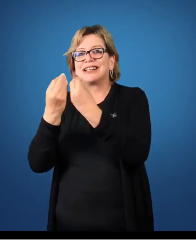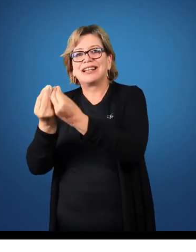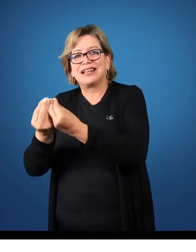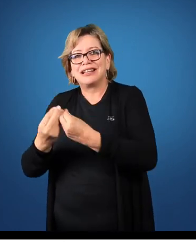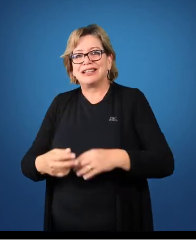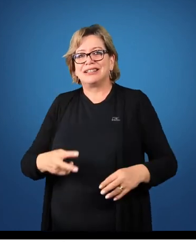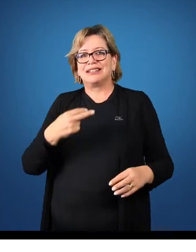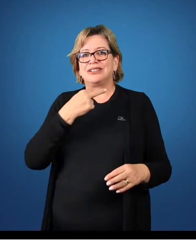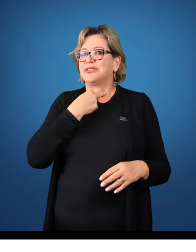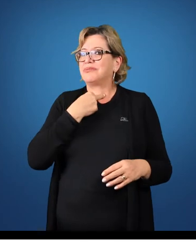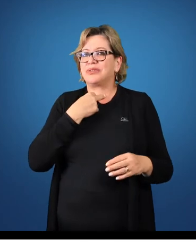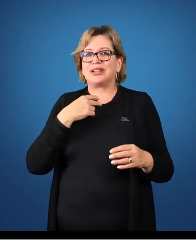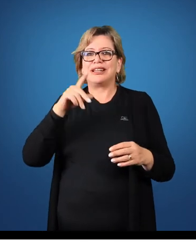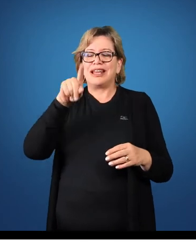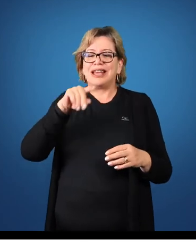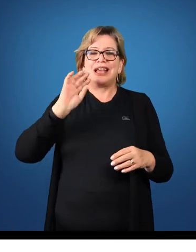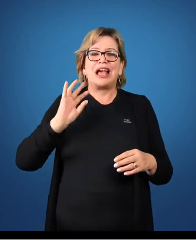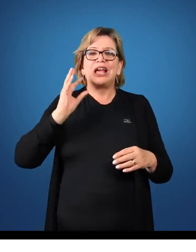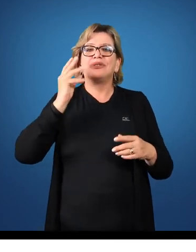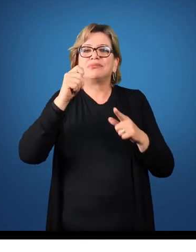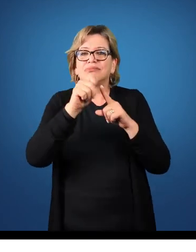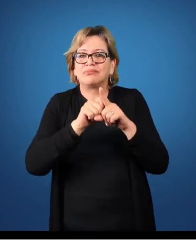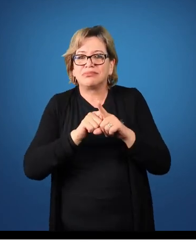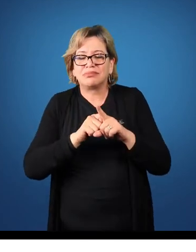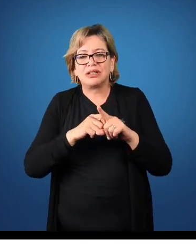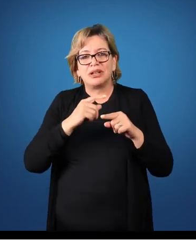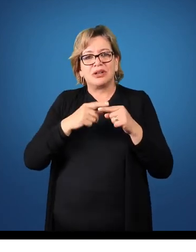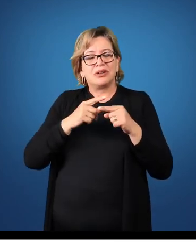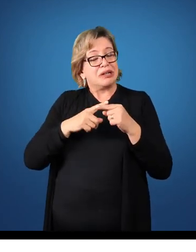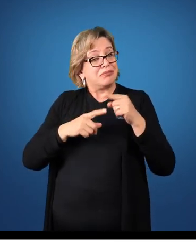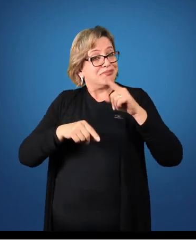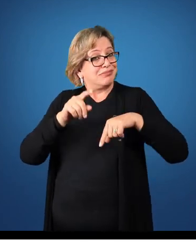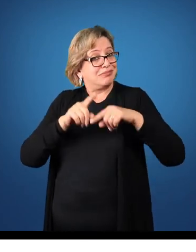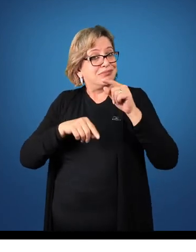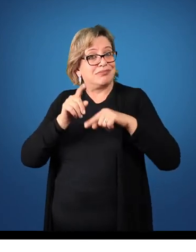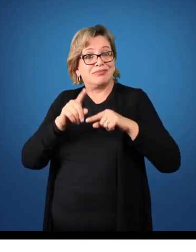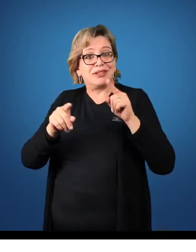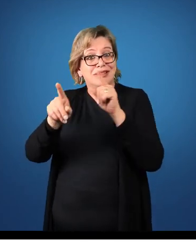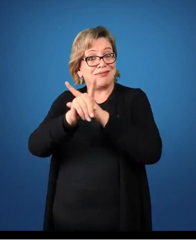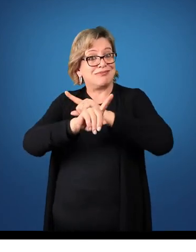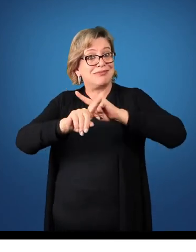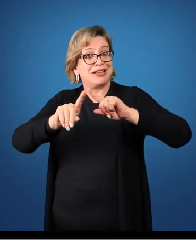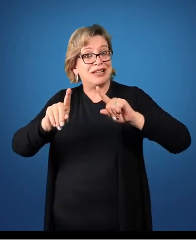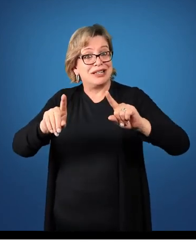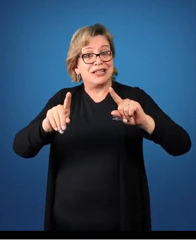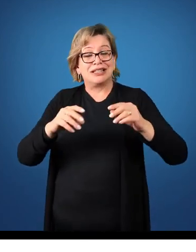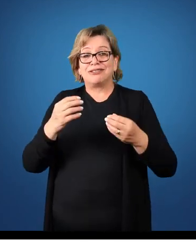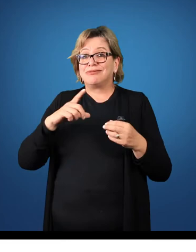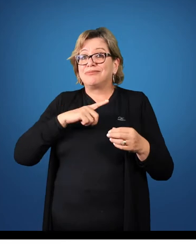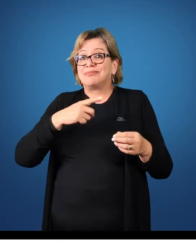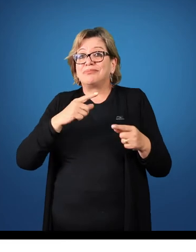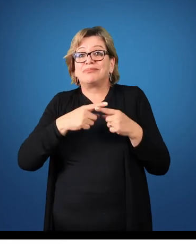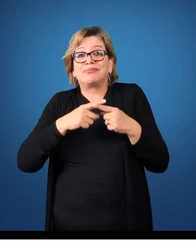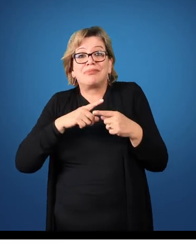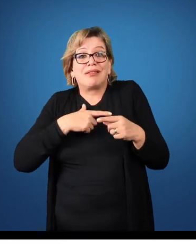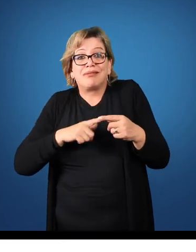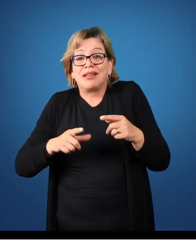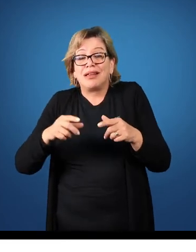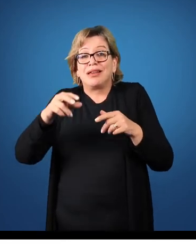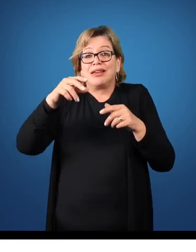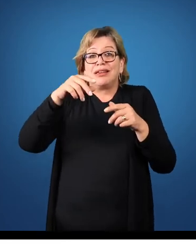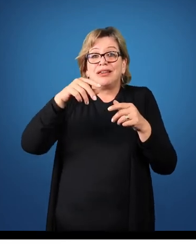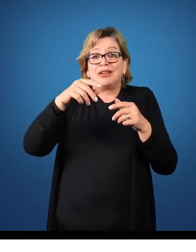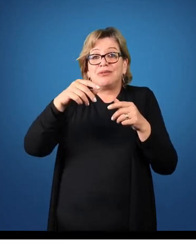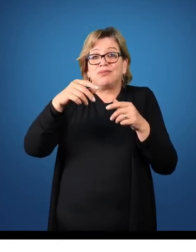Ele não pode ser resultado deste mês, porque eu não gerei nem receita nem despesa